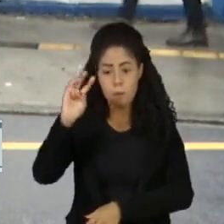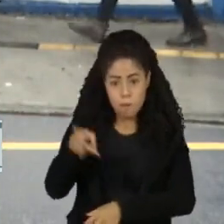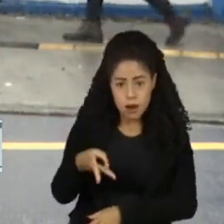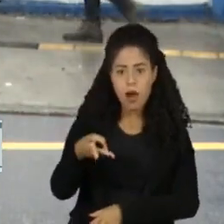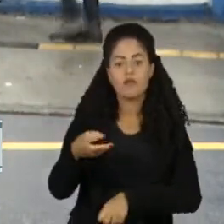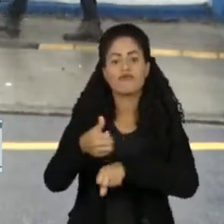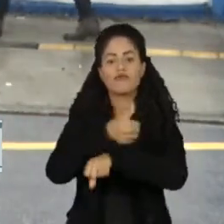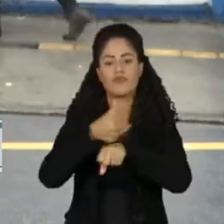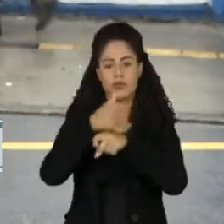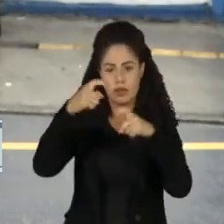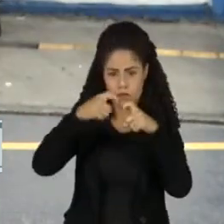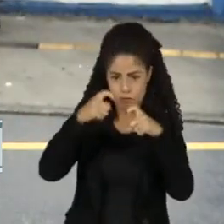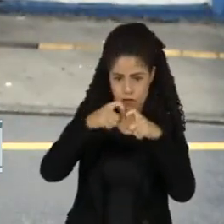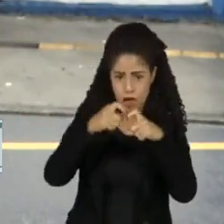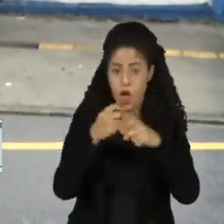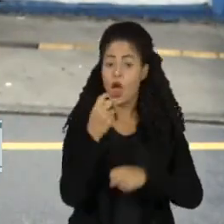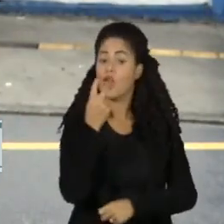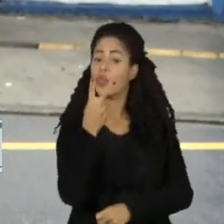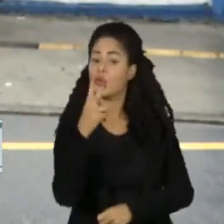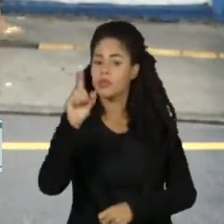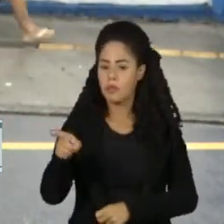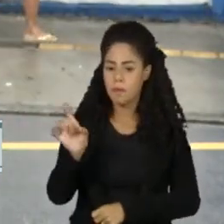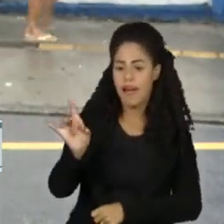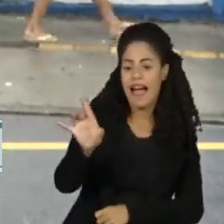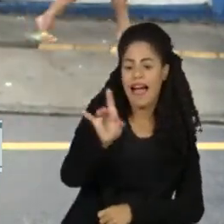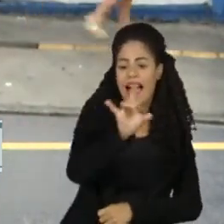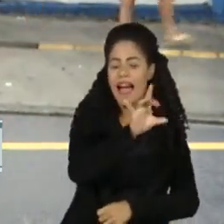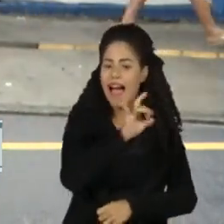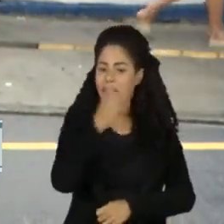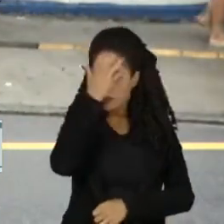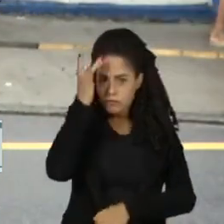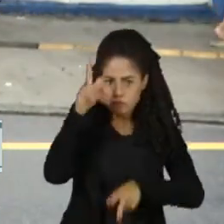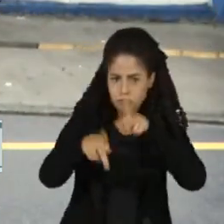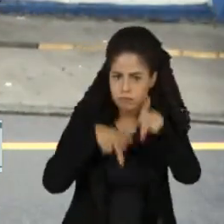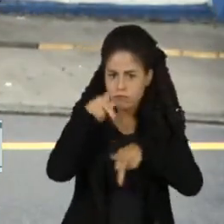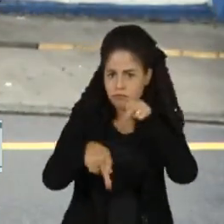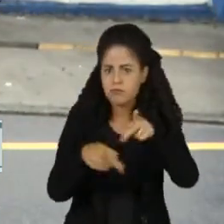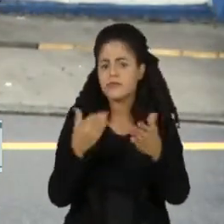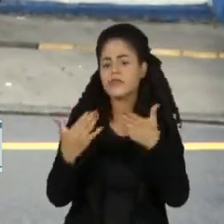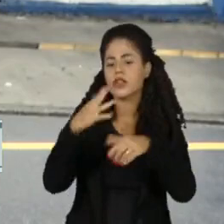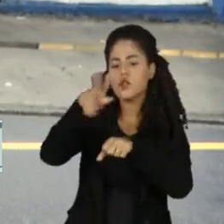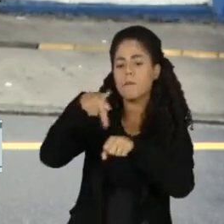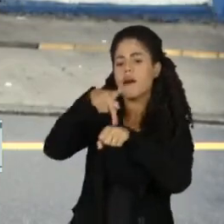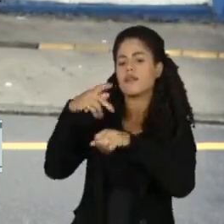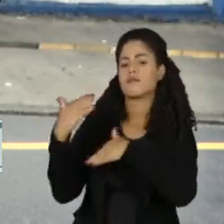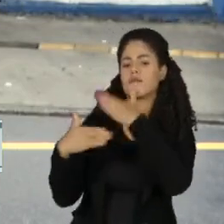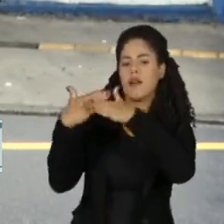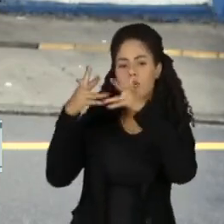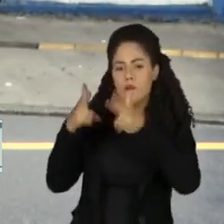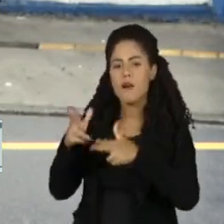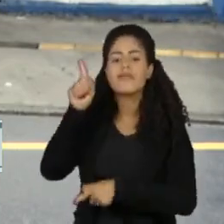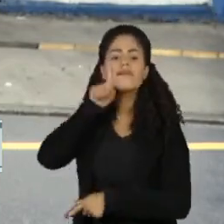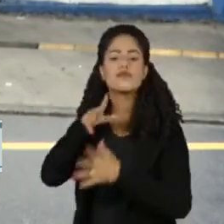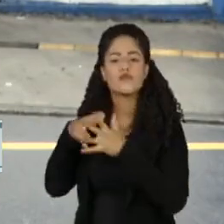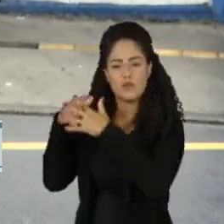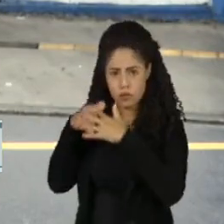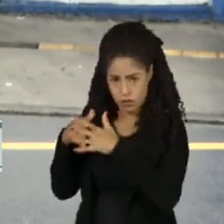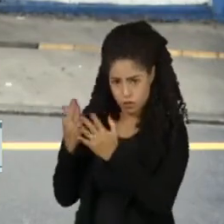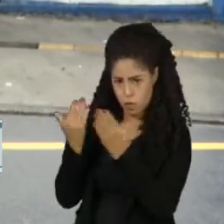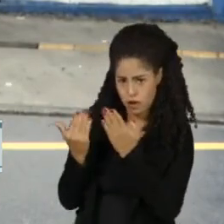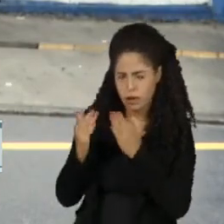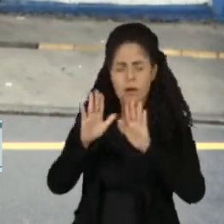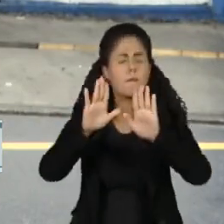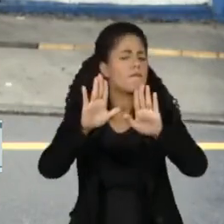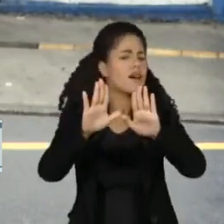atividade. São dois e meio para cada mil habitantes, índice próximo ao de países desenvolvidos como os Estados Unidos. Porém,